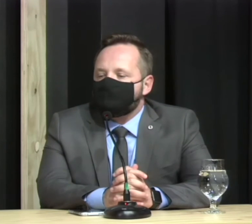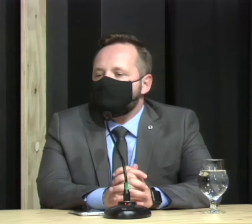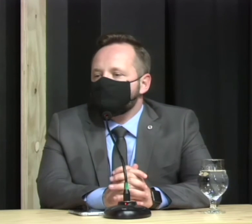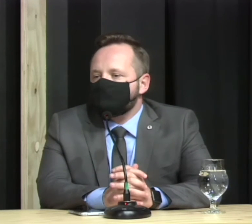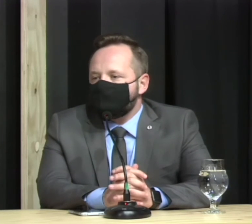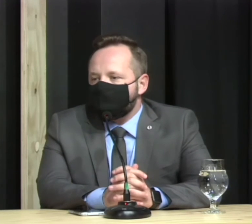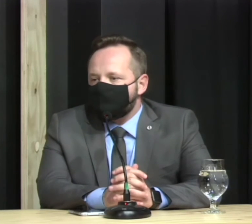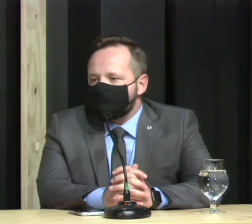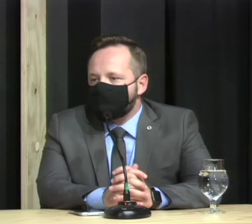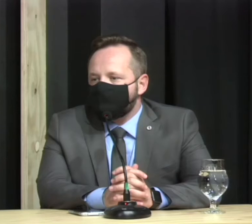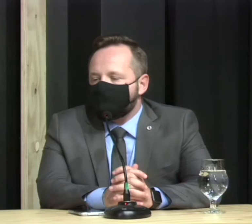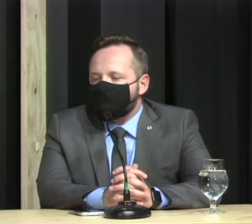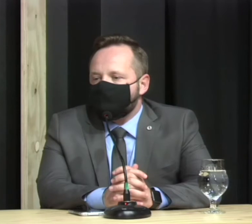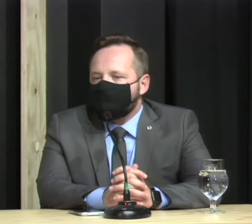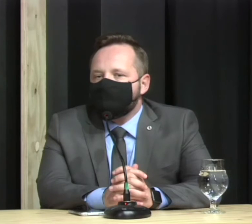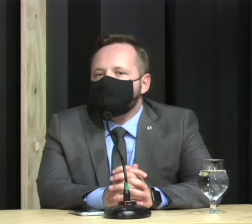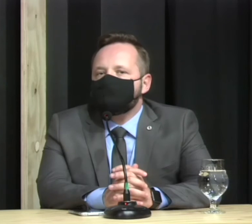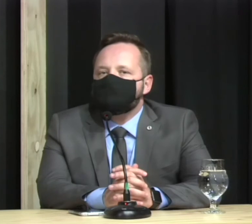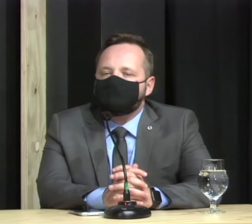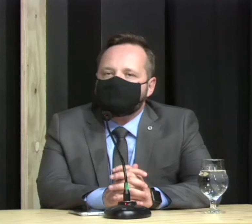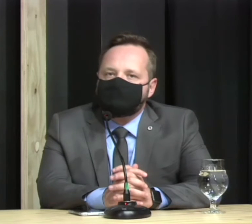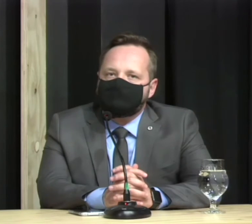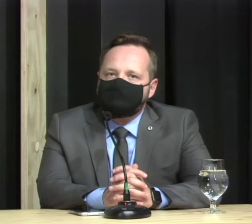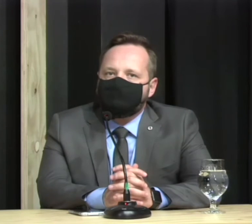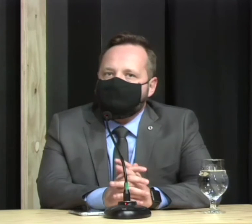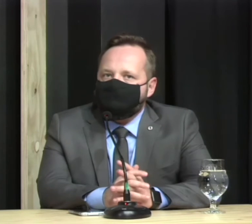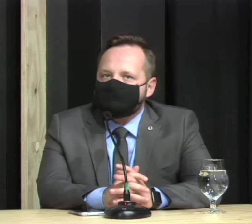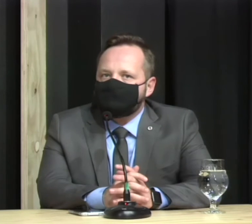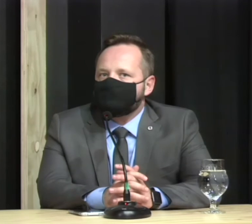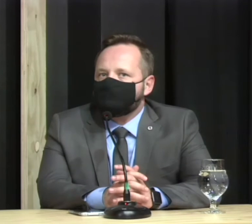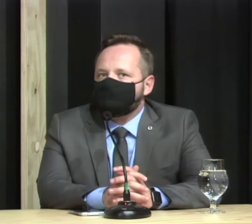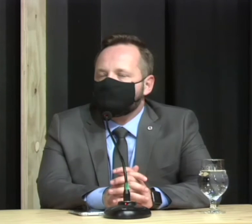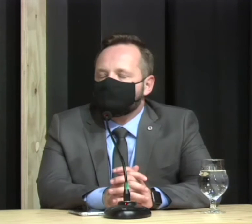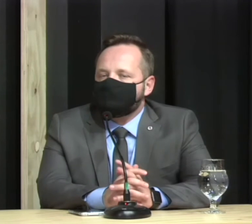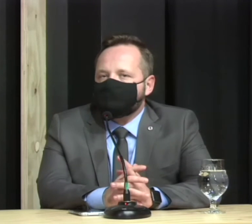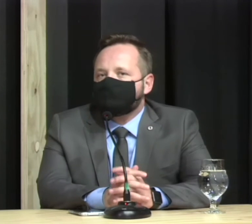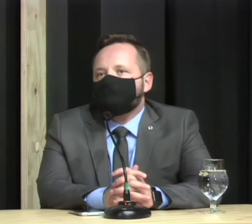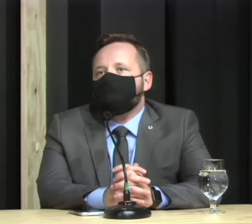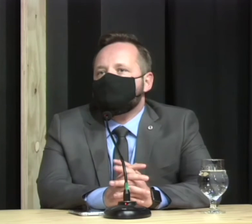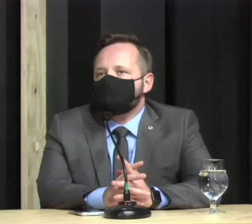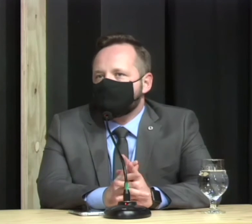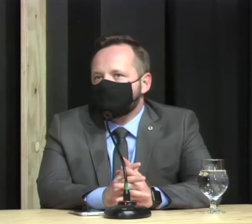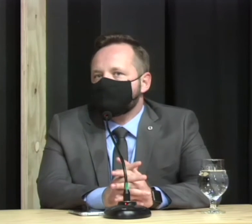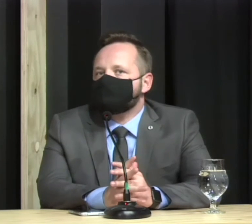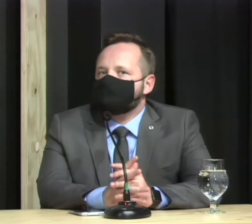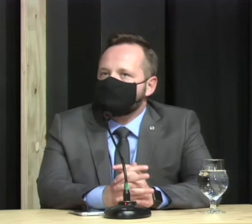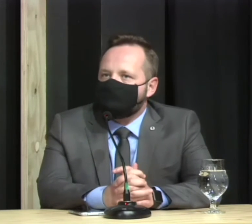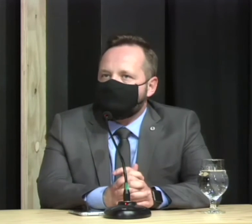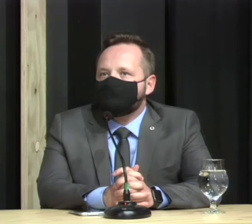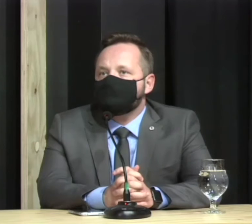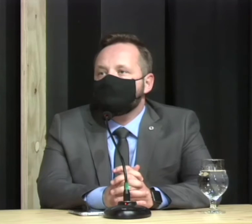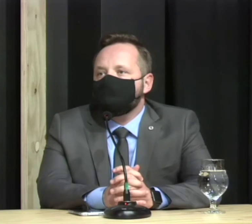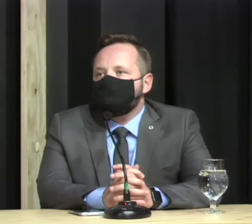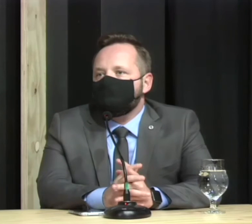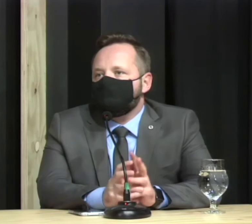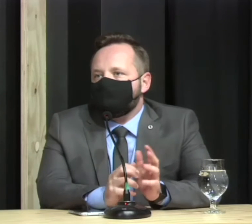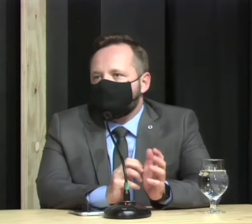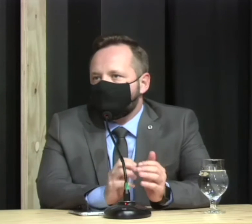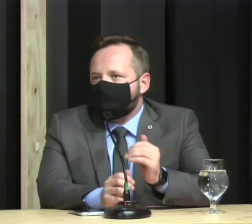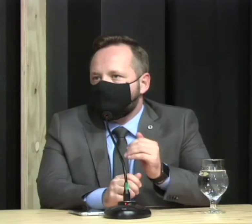Nós sabemos que existe uma gama de locais que os policiais vão trabalhar, de pessoas que são diferentes,